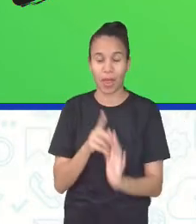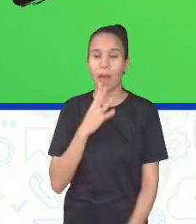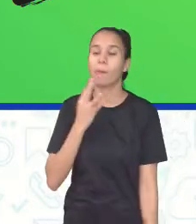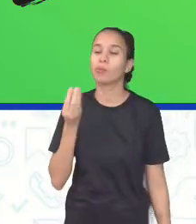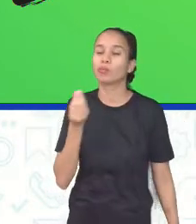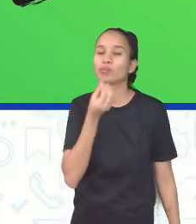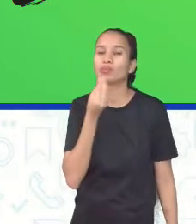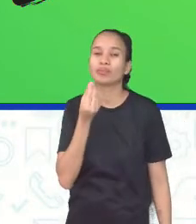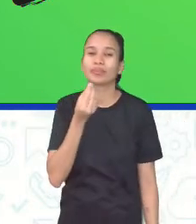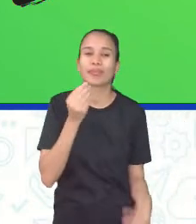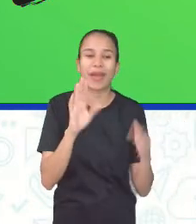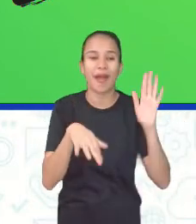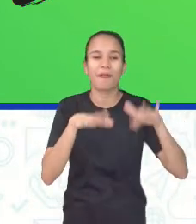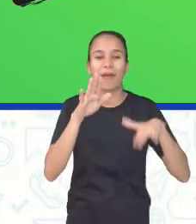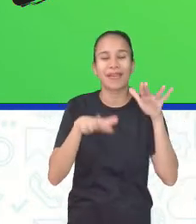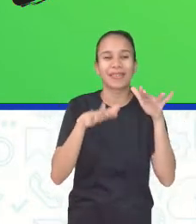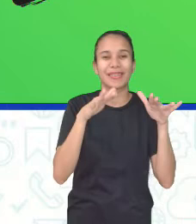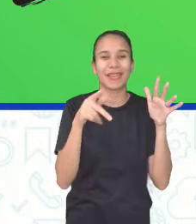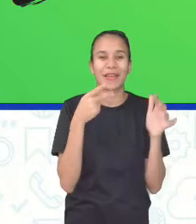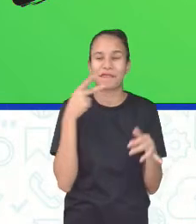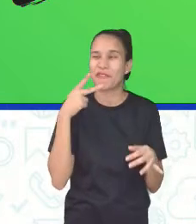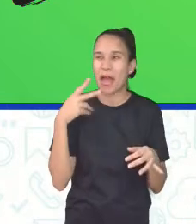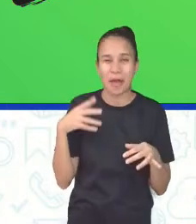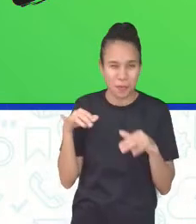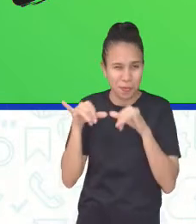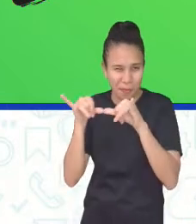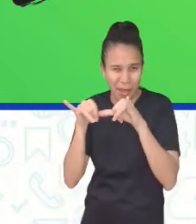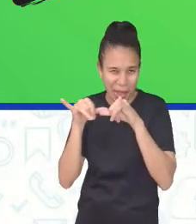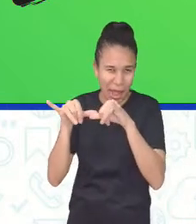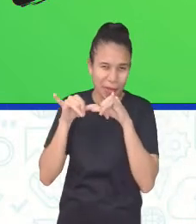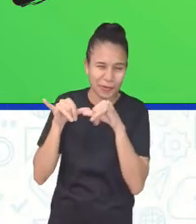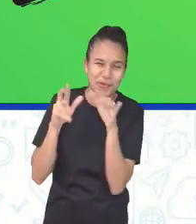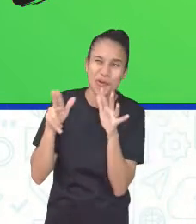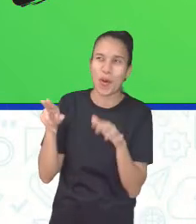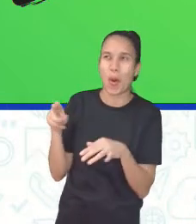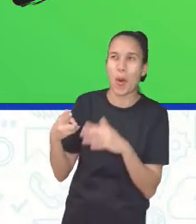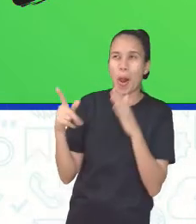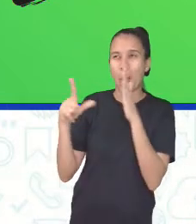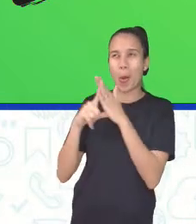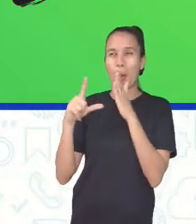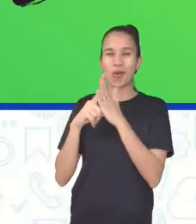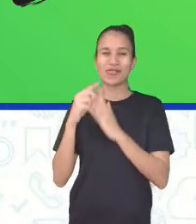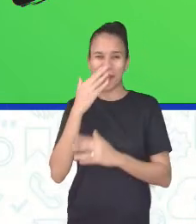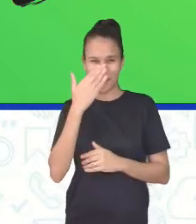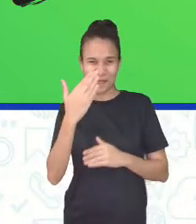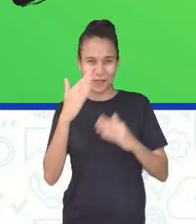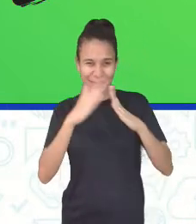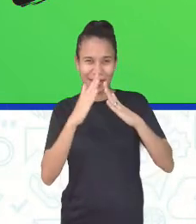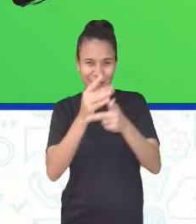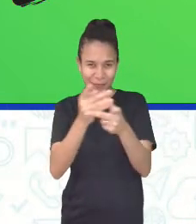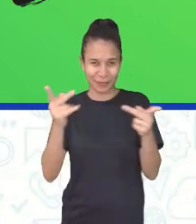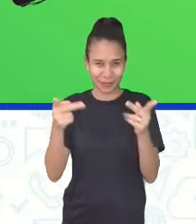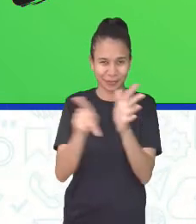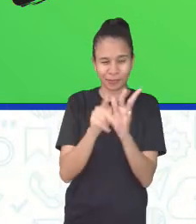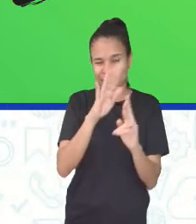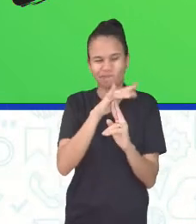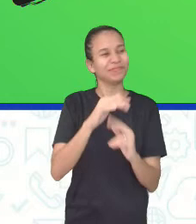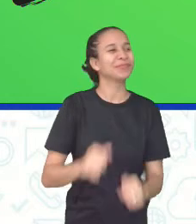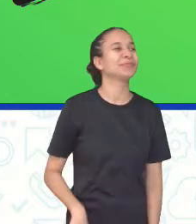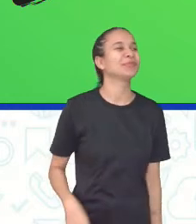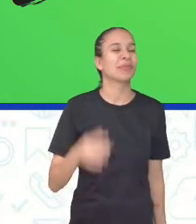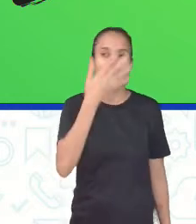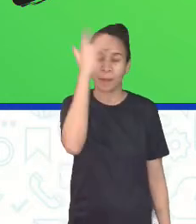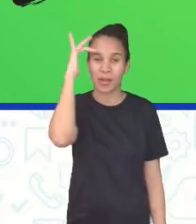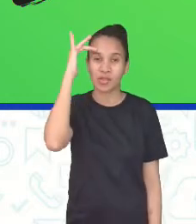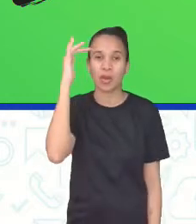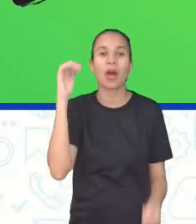porque às vezes a gente chega em determinado mercadinho, ou até mesmo uma lojinha aí na frente da casa de vocês, ou na frente da escola. Alguém